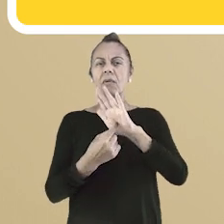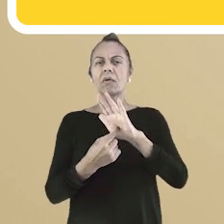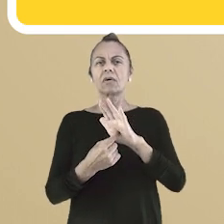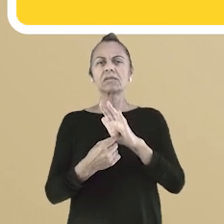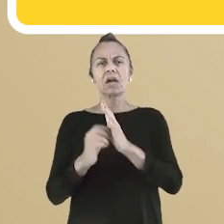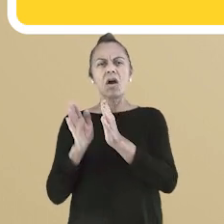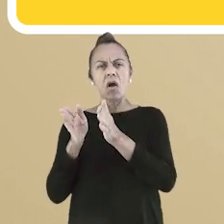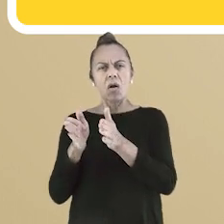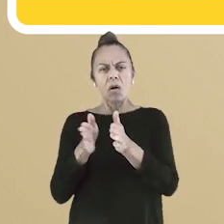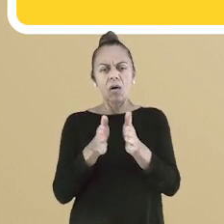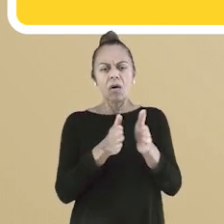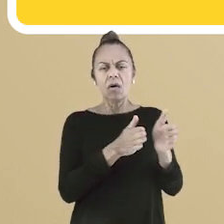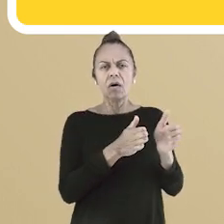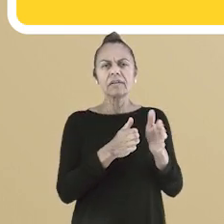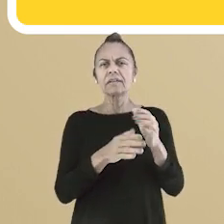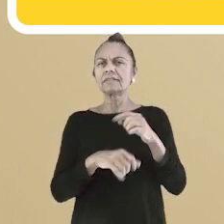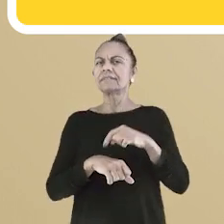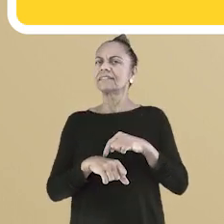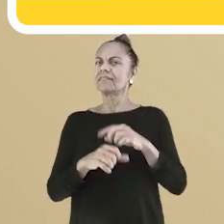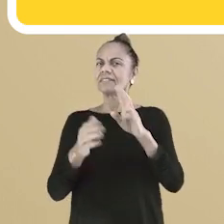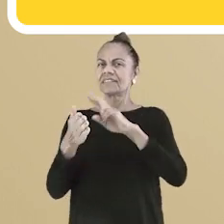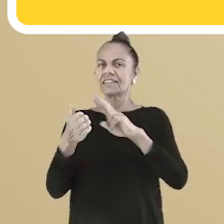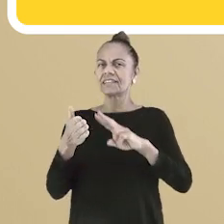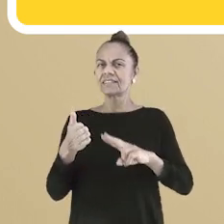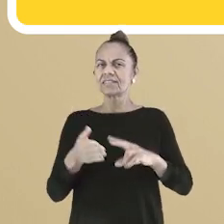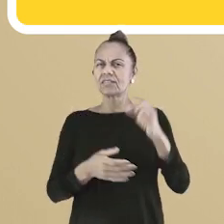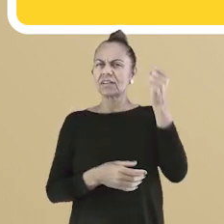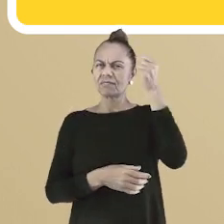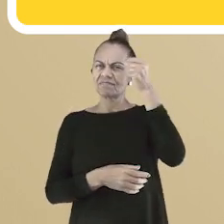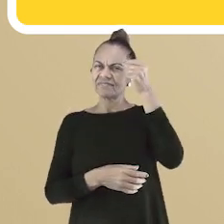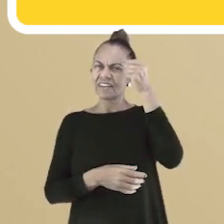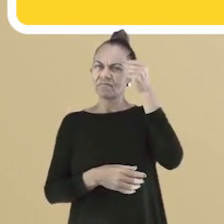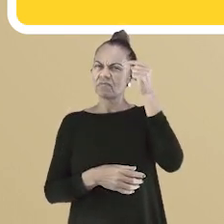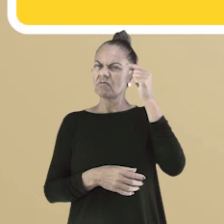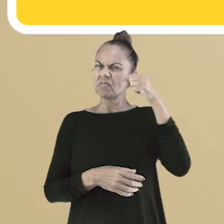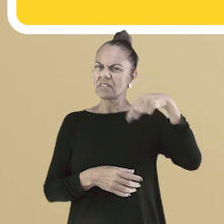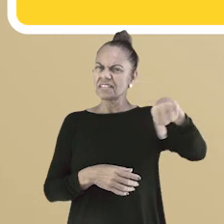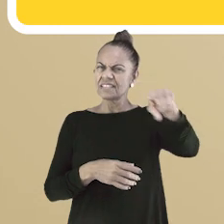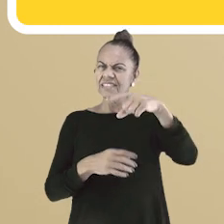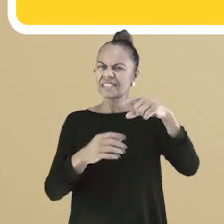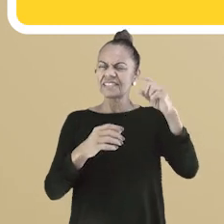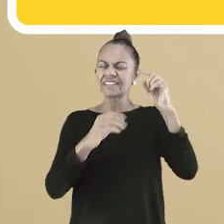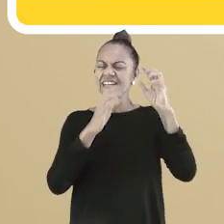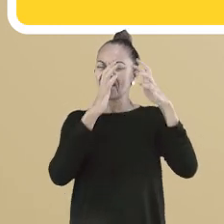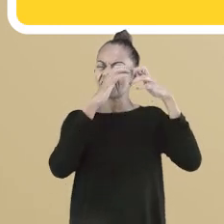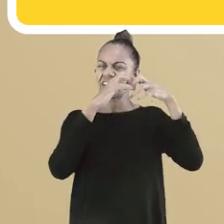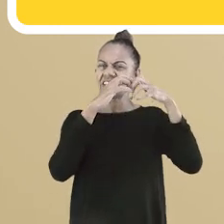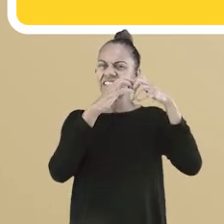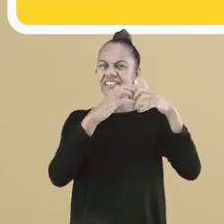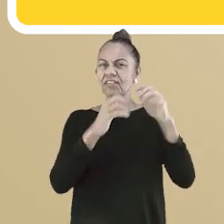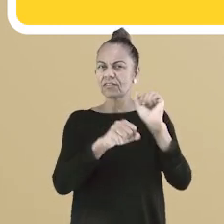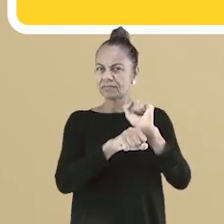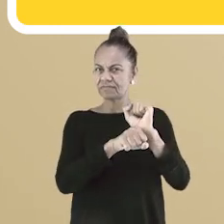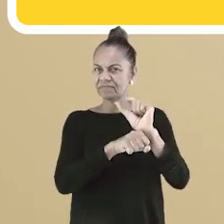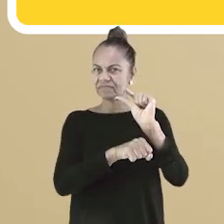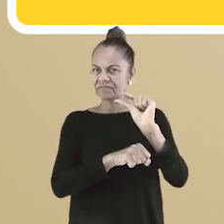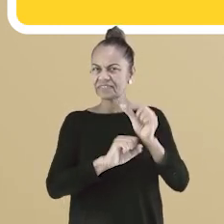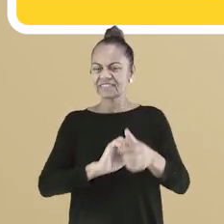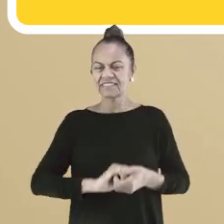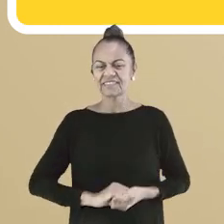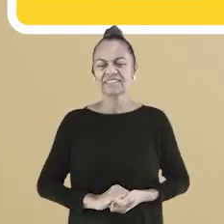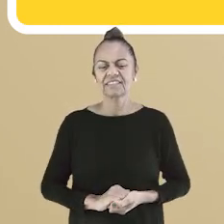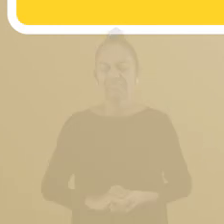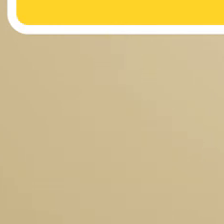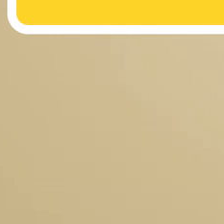Agora, quais são as palavras que indicam ordem nestas placas que nós fizemos a leitura? Um tempo para